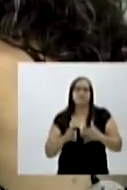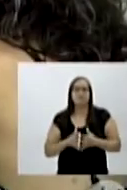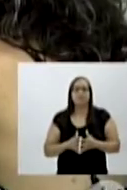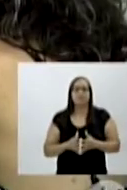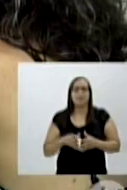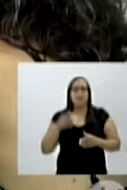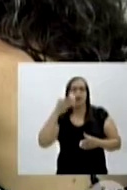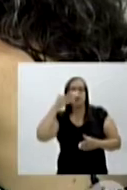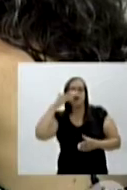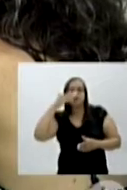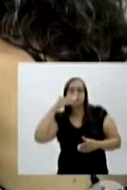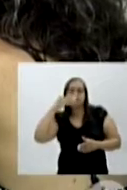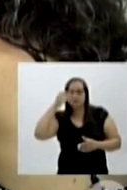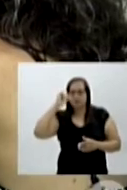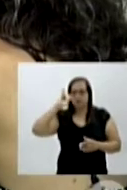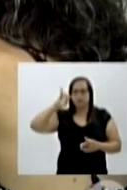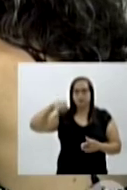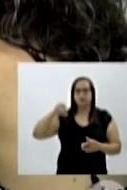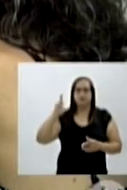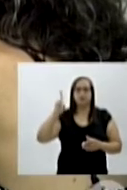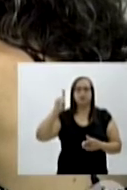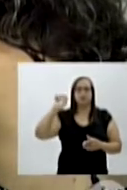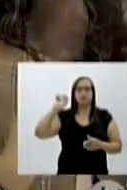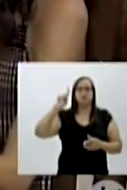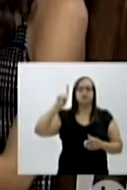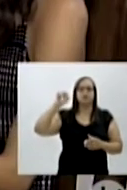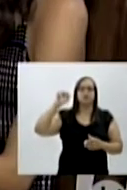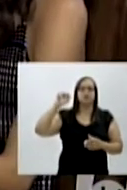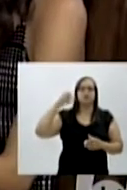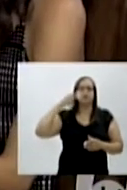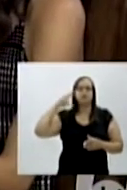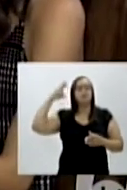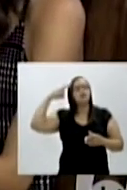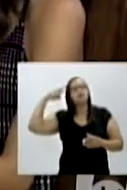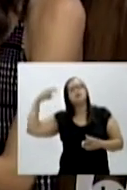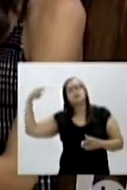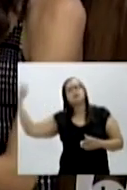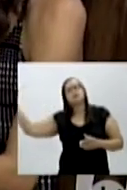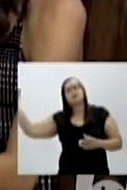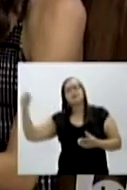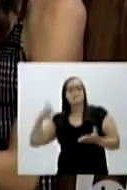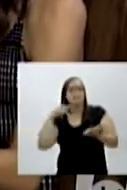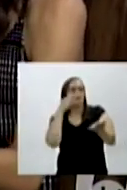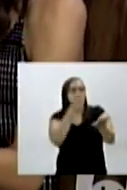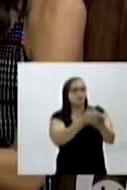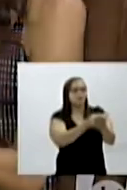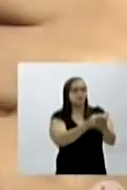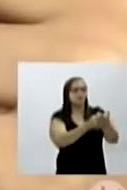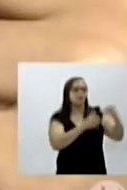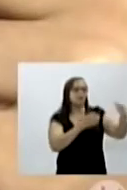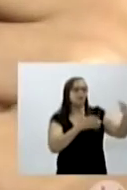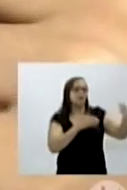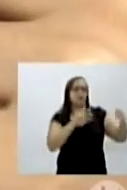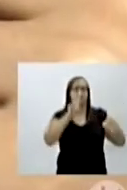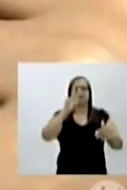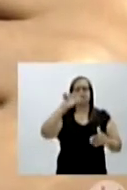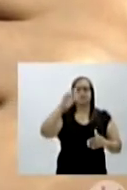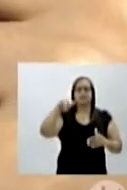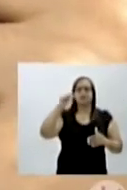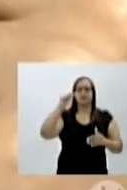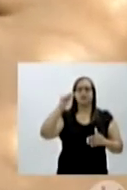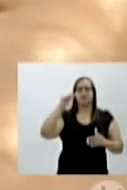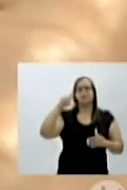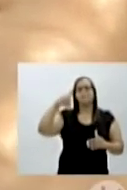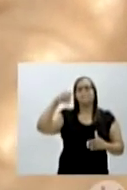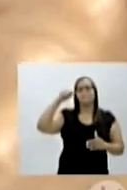baixa visão não impede que a Ingrid tenha sonhos. Um deles era passar em um vestibular e numa universidade